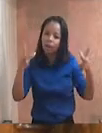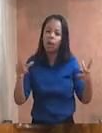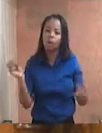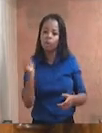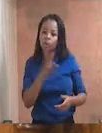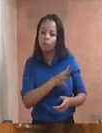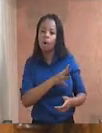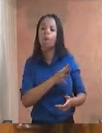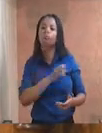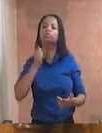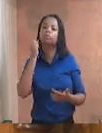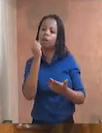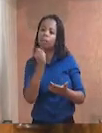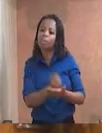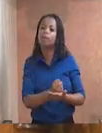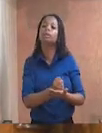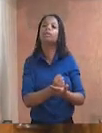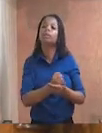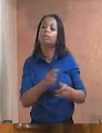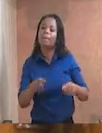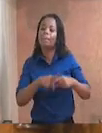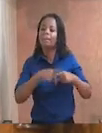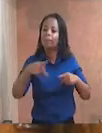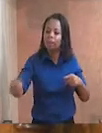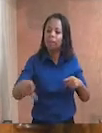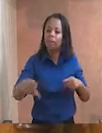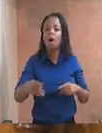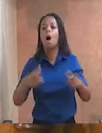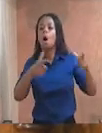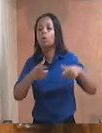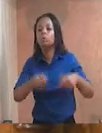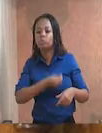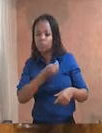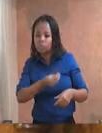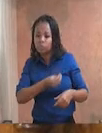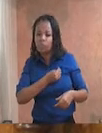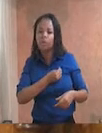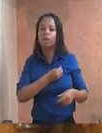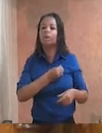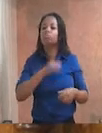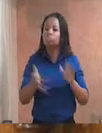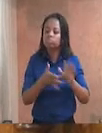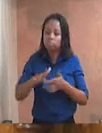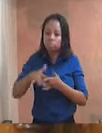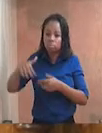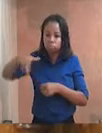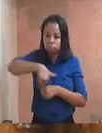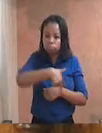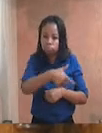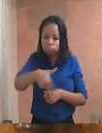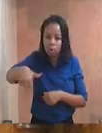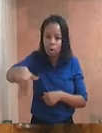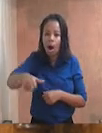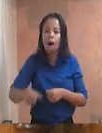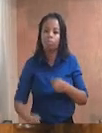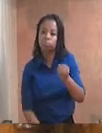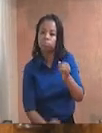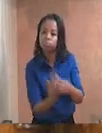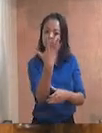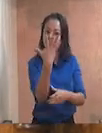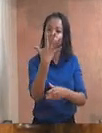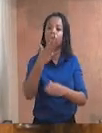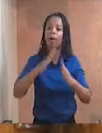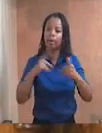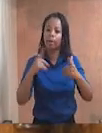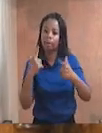na Palestina, a terra onde o povo vivia, por onde Jesus andou e andou onde nasceu a igreja. Alguma parte